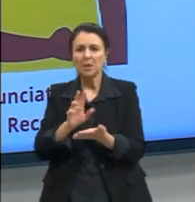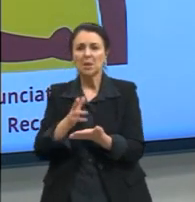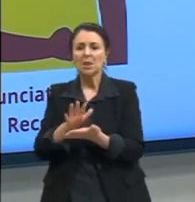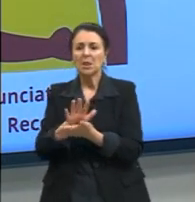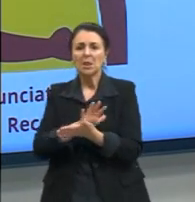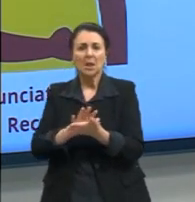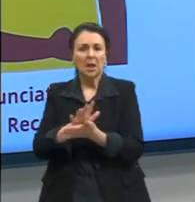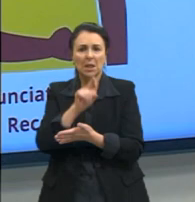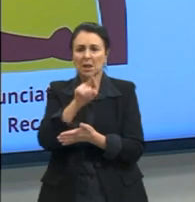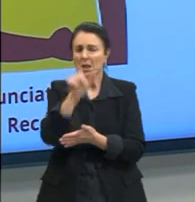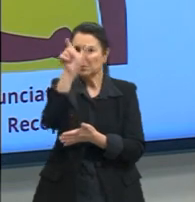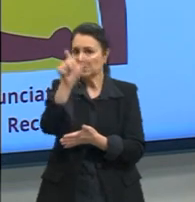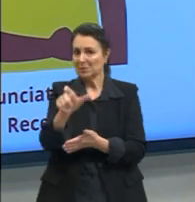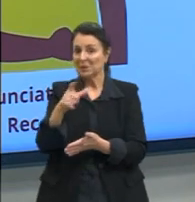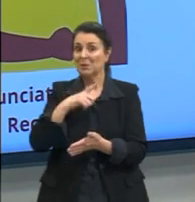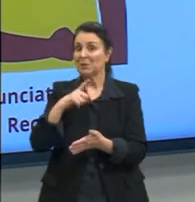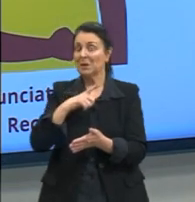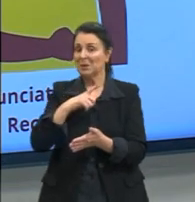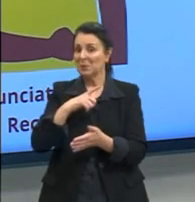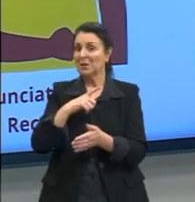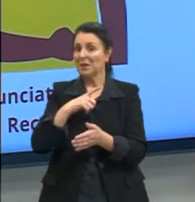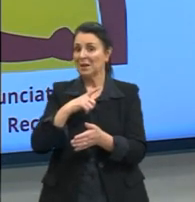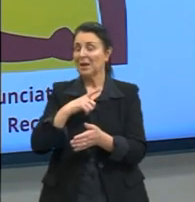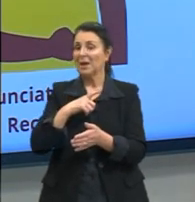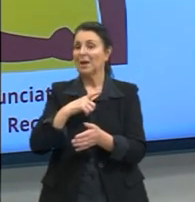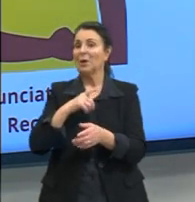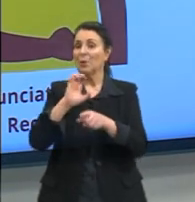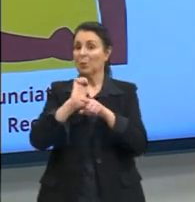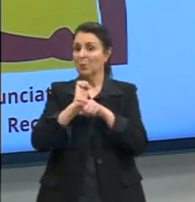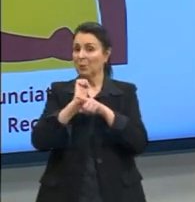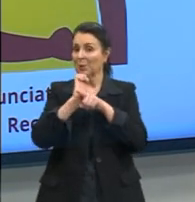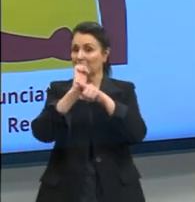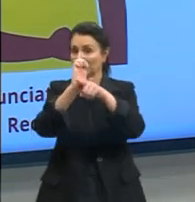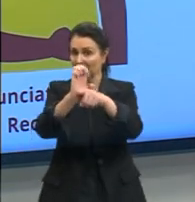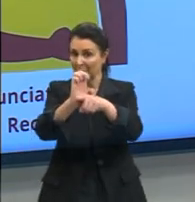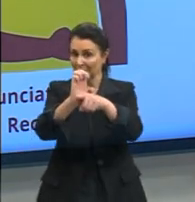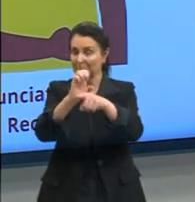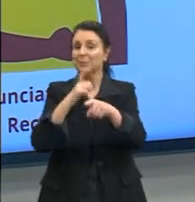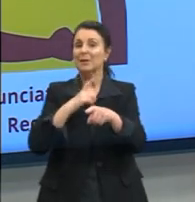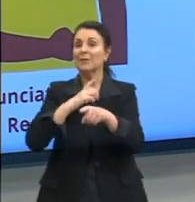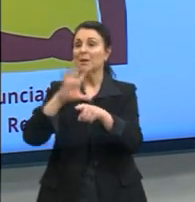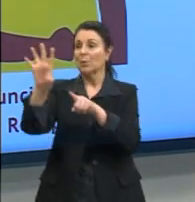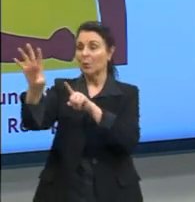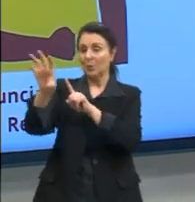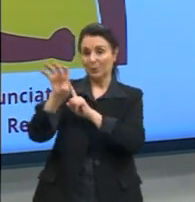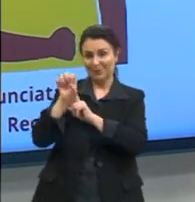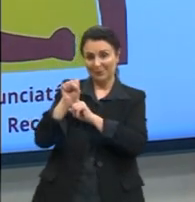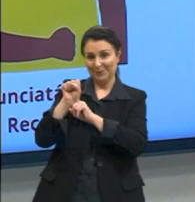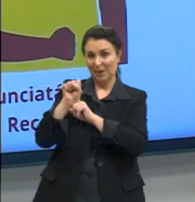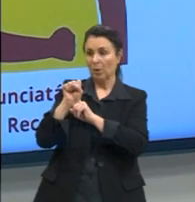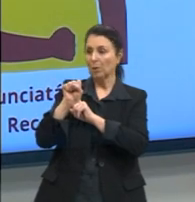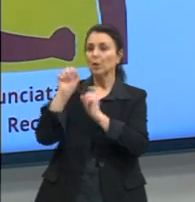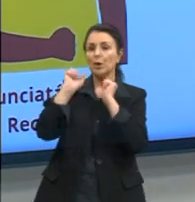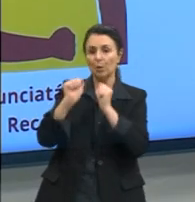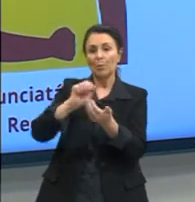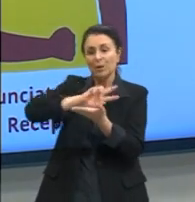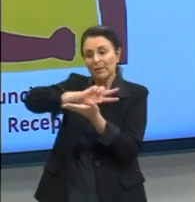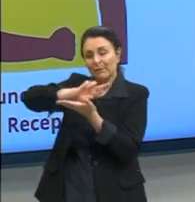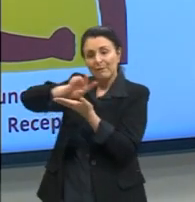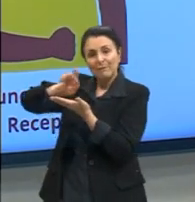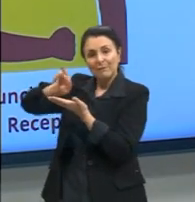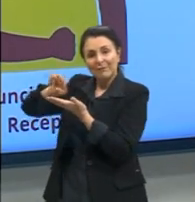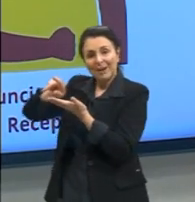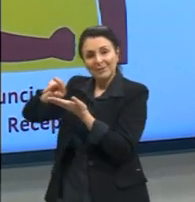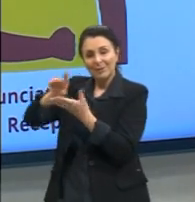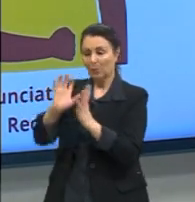um enunciador que se refere a um conjunto de receptores. Um locutor que vai se referir